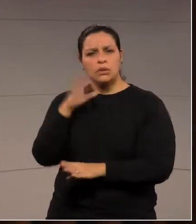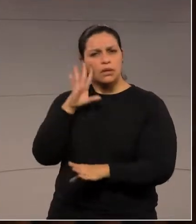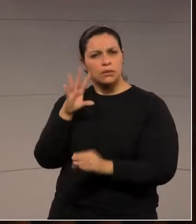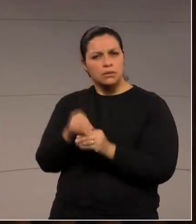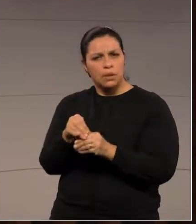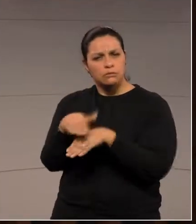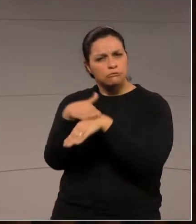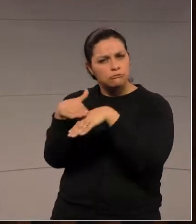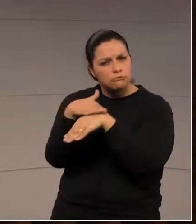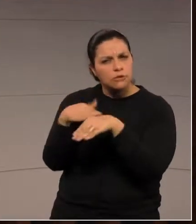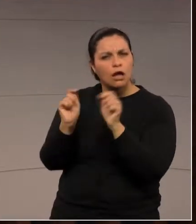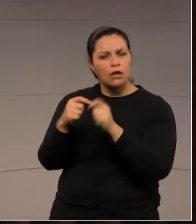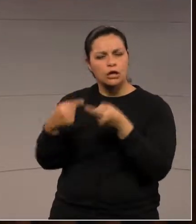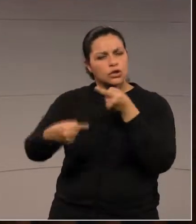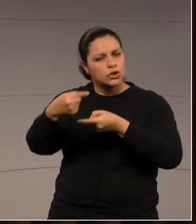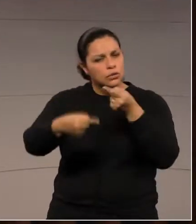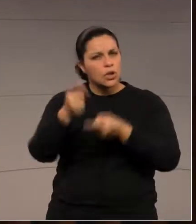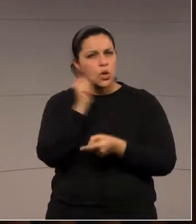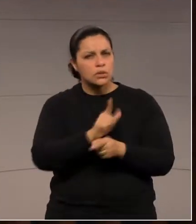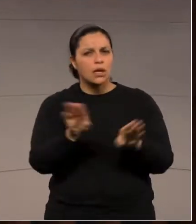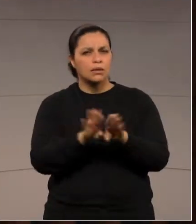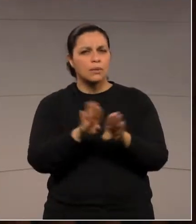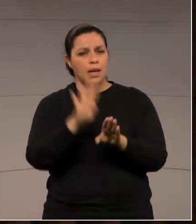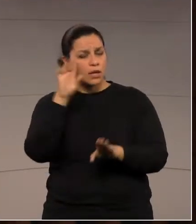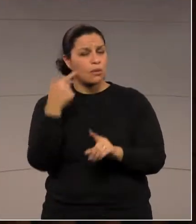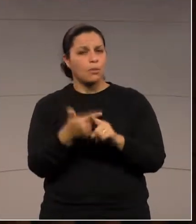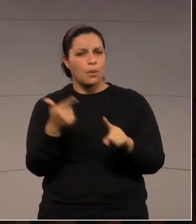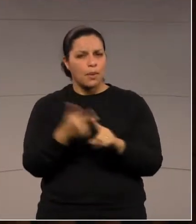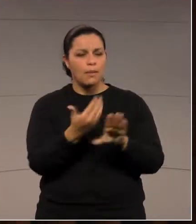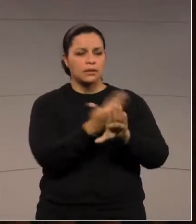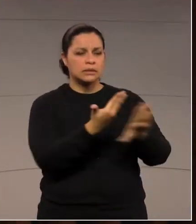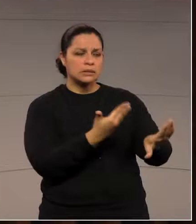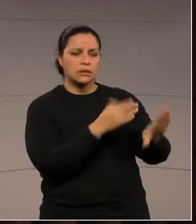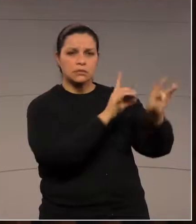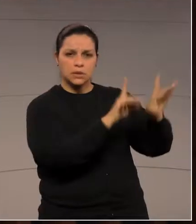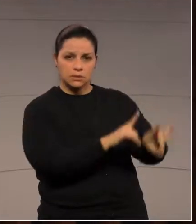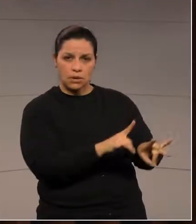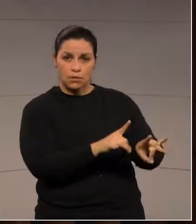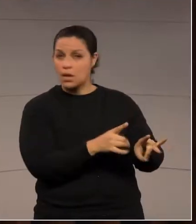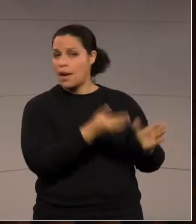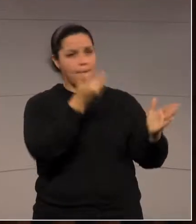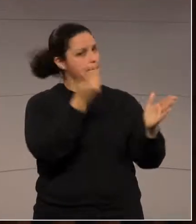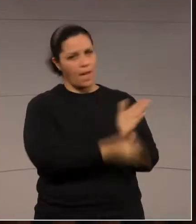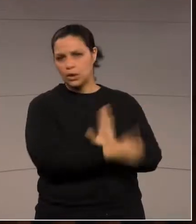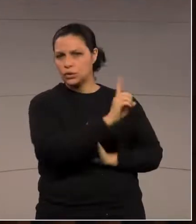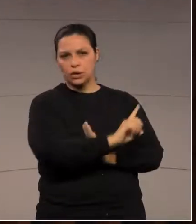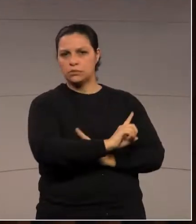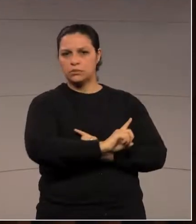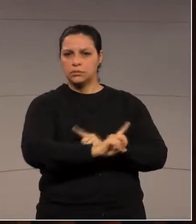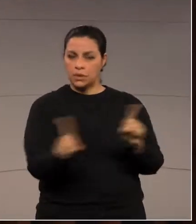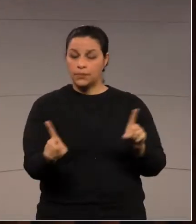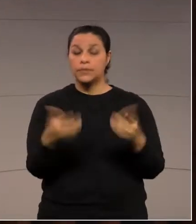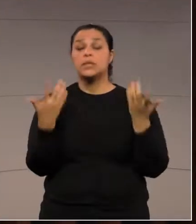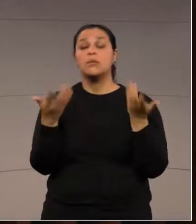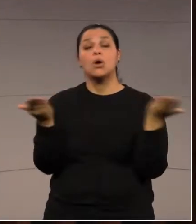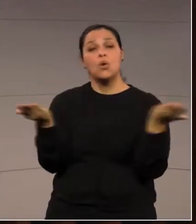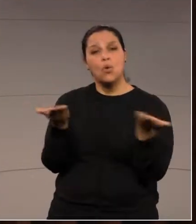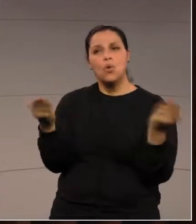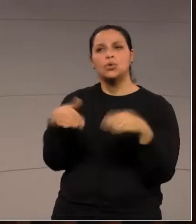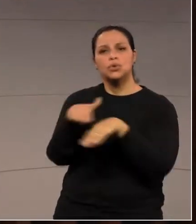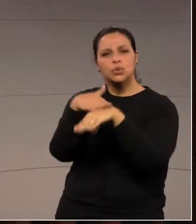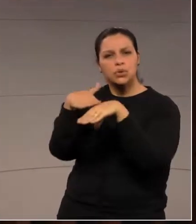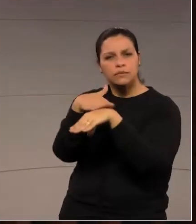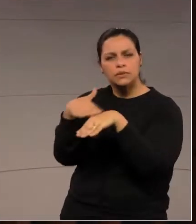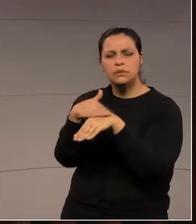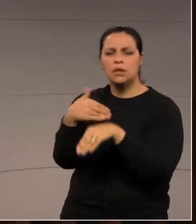a gente vai avançar nessa discussão da licença-prêmio, sem com que a gente tire esse direito. E quero aqui hoje, conversando